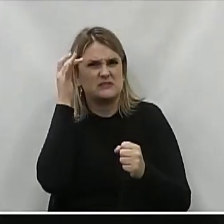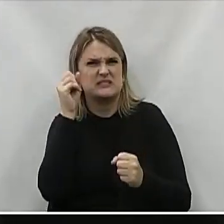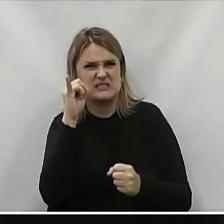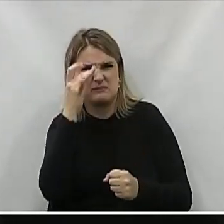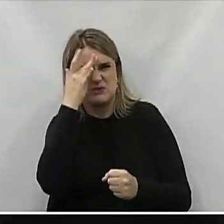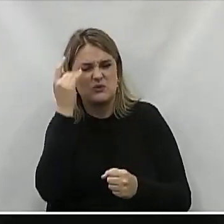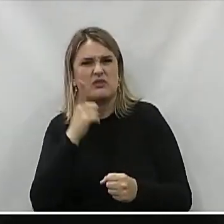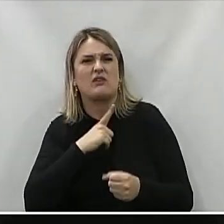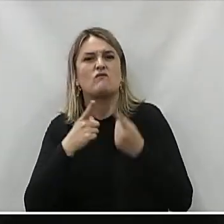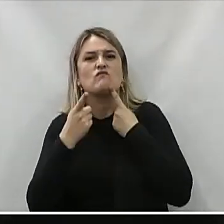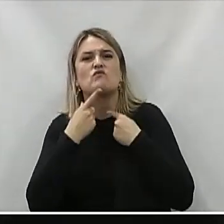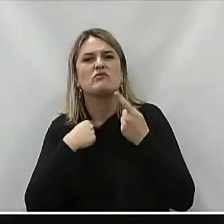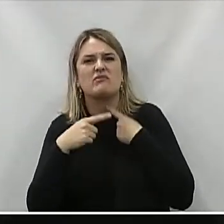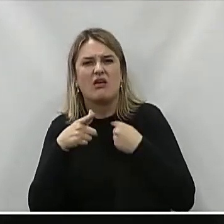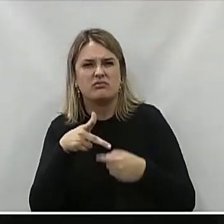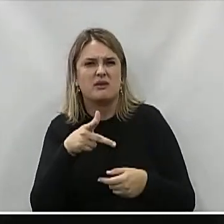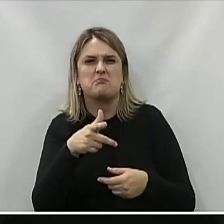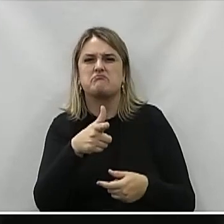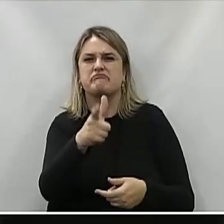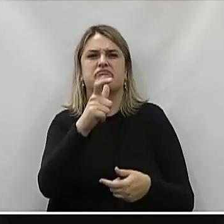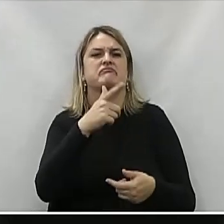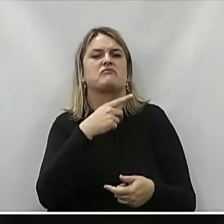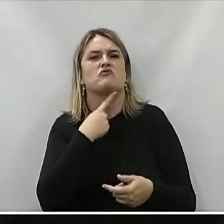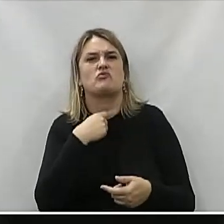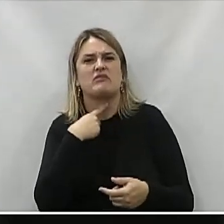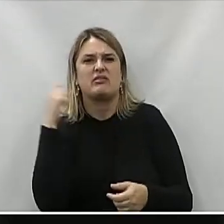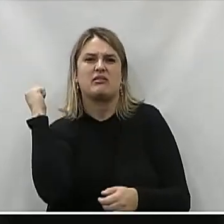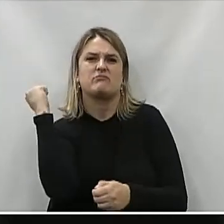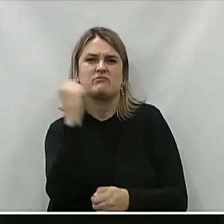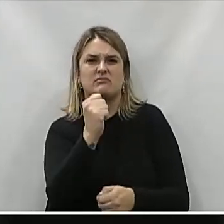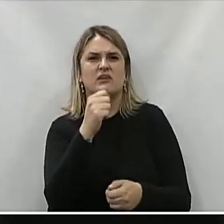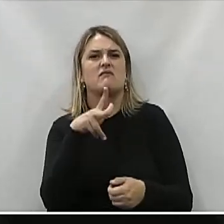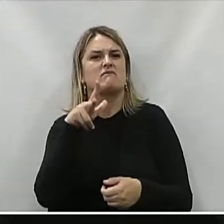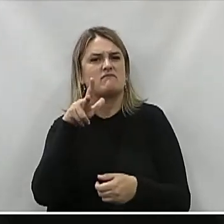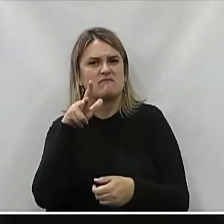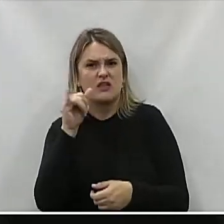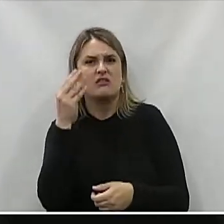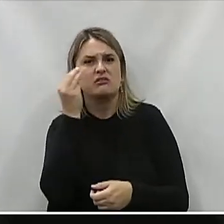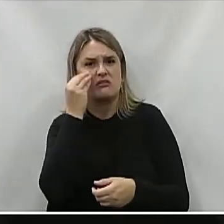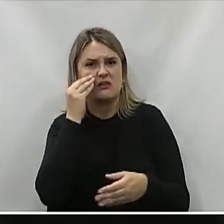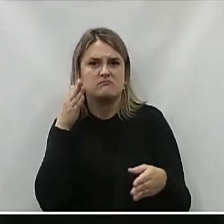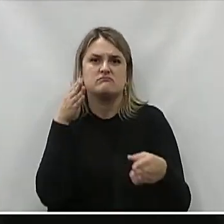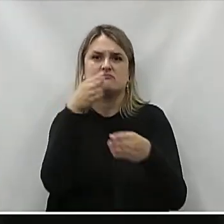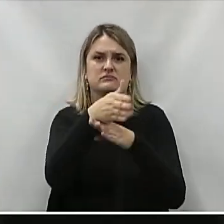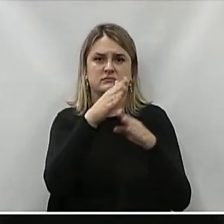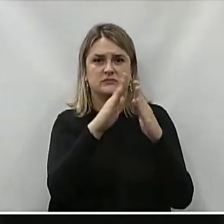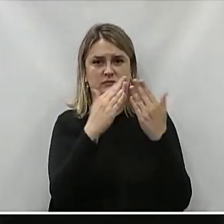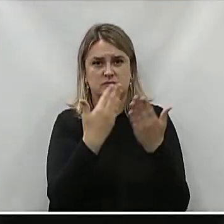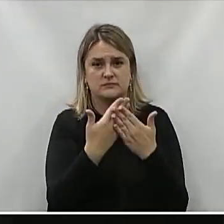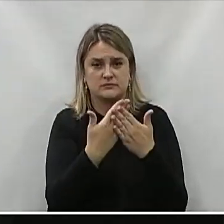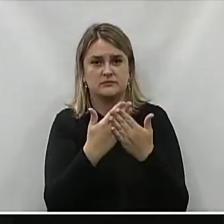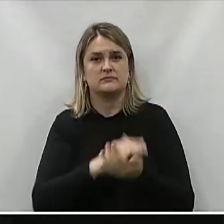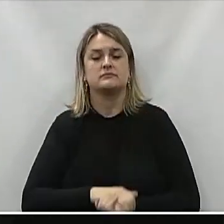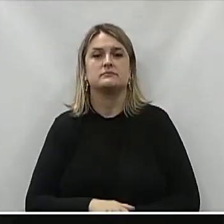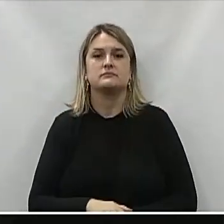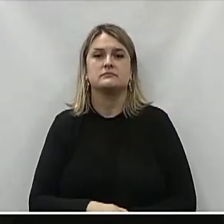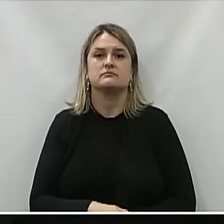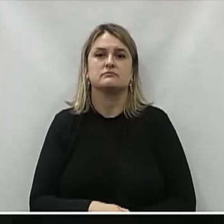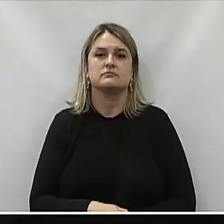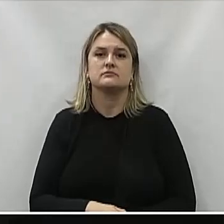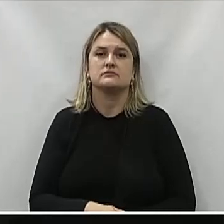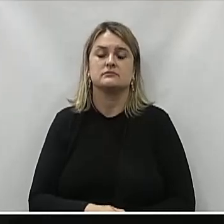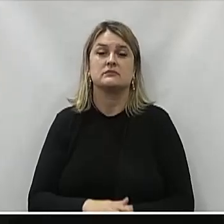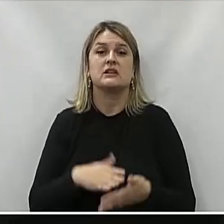tem sede de matar Ele vai pular o muro Ele vai pular a cerca Ele vai dar um jeito de entrar na escola Certo? Então assim